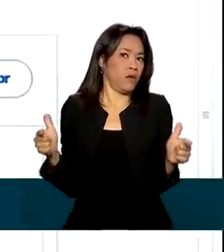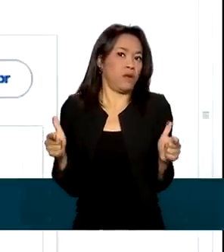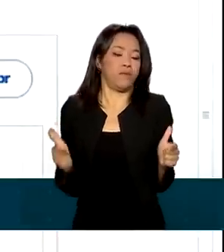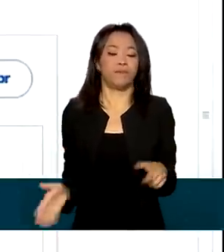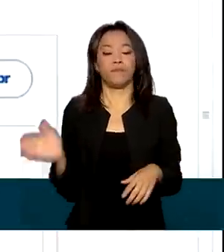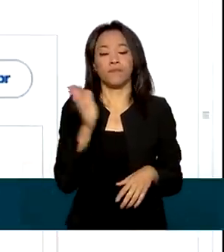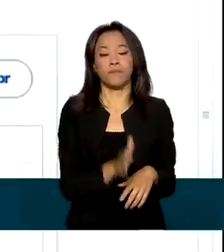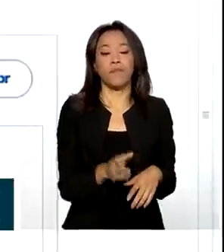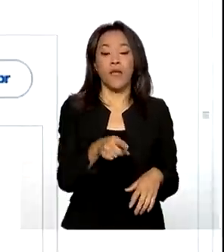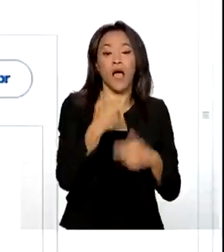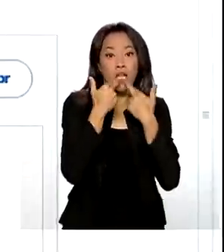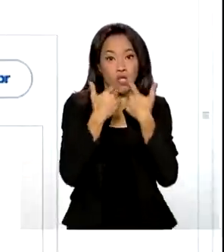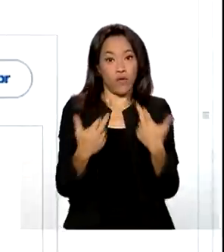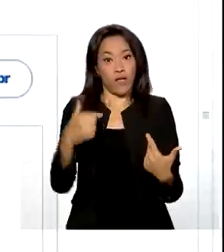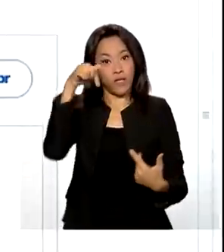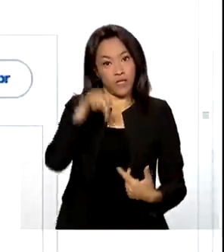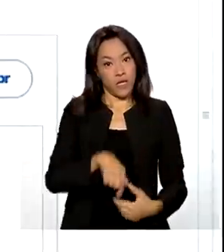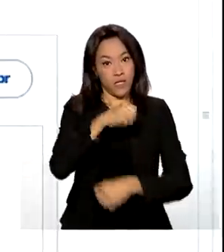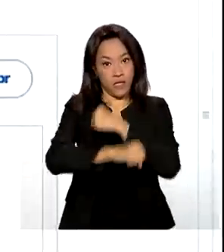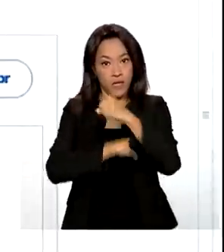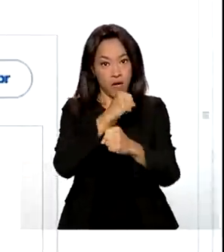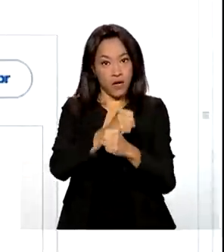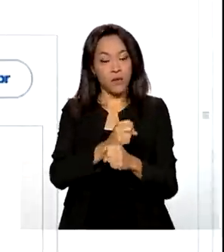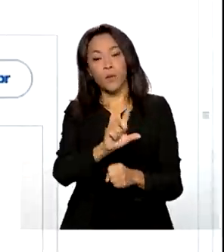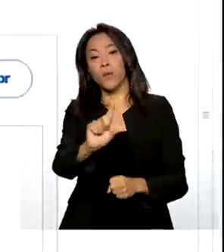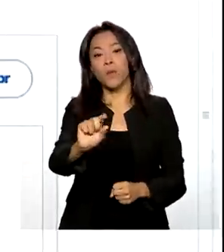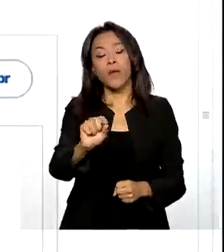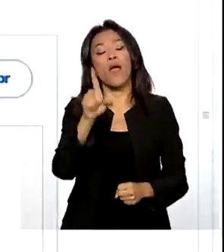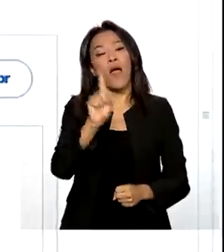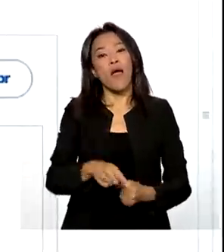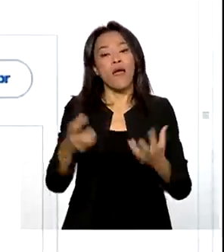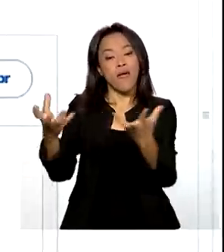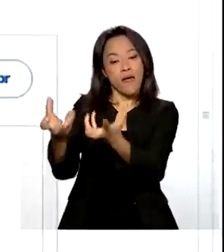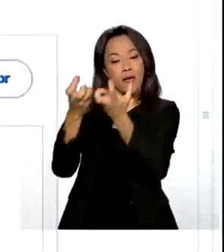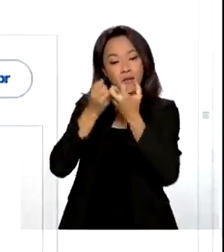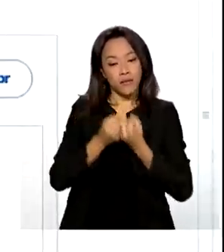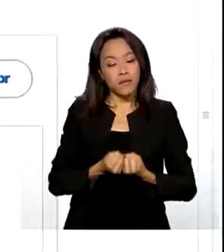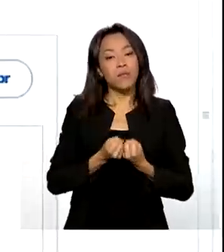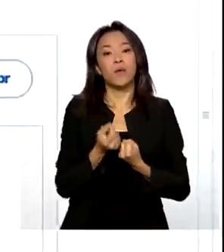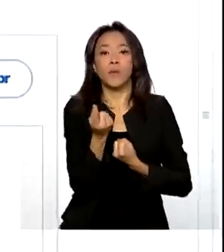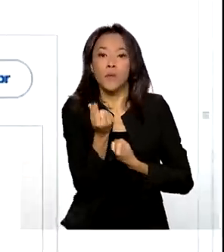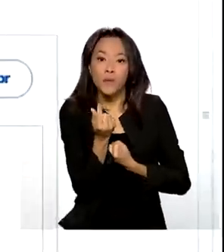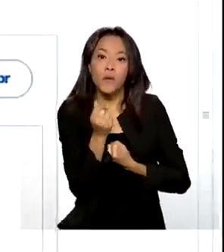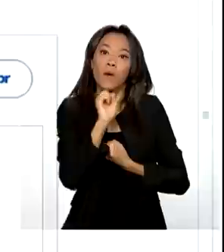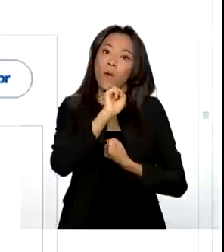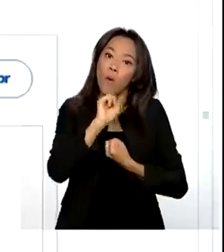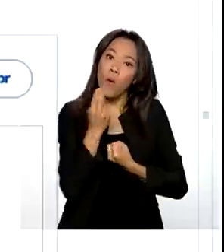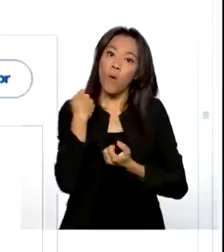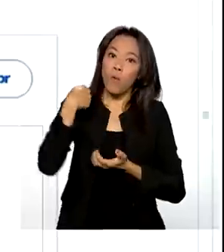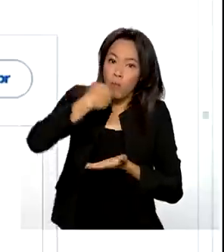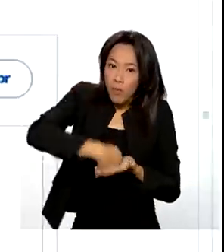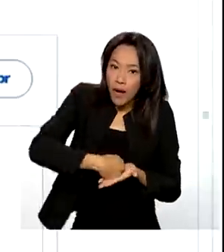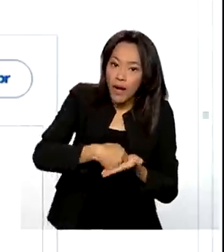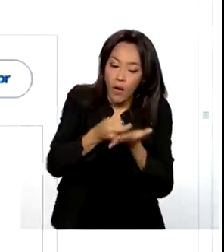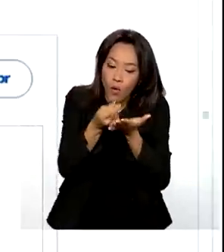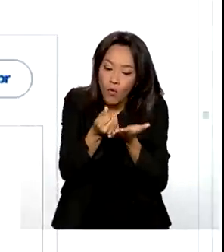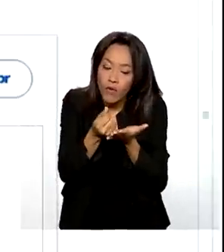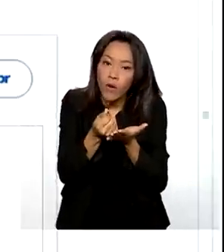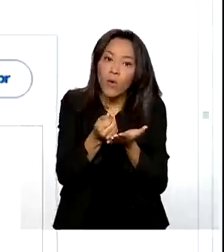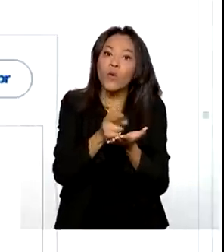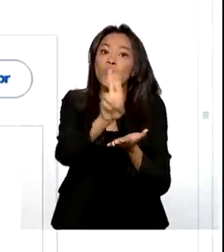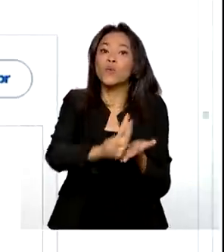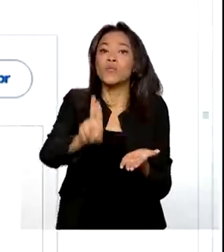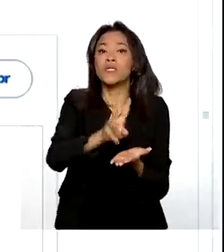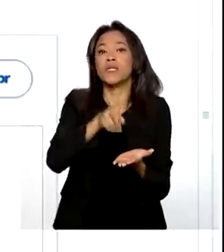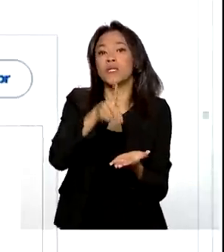novidades deste ano, está a possibilidade de receber a restituição ou pagar os valores devidos via PIX.